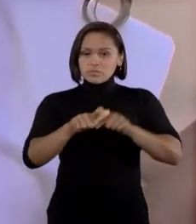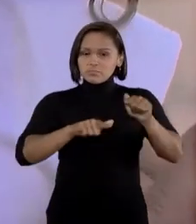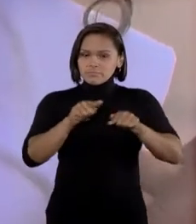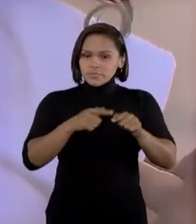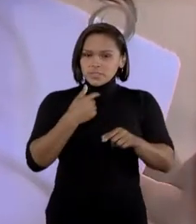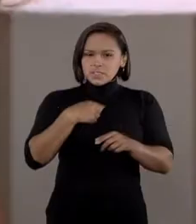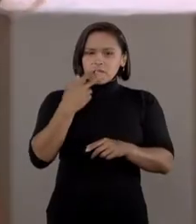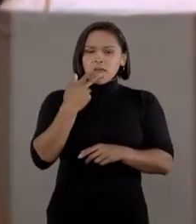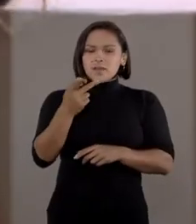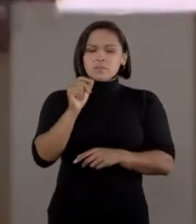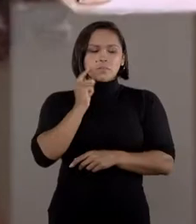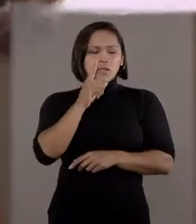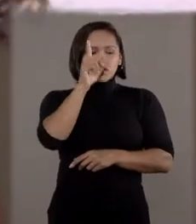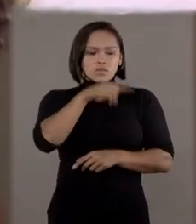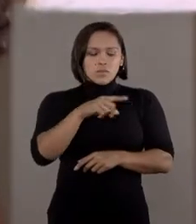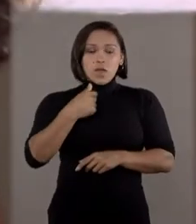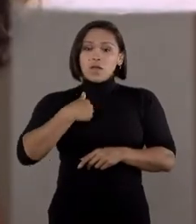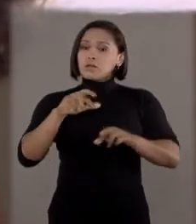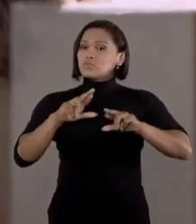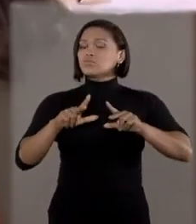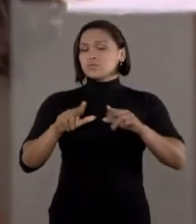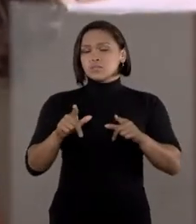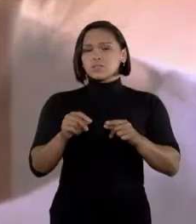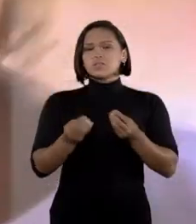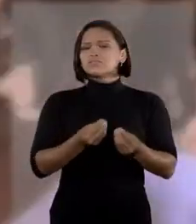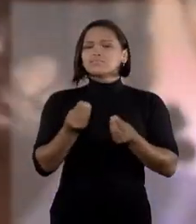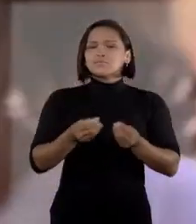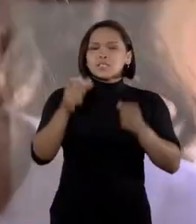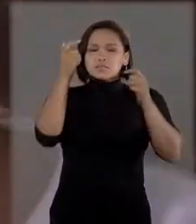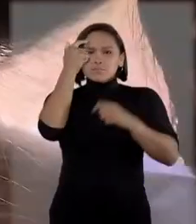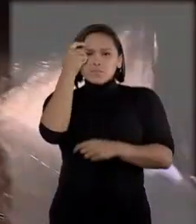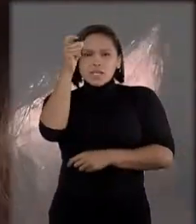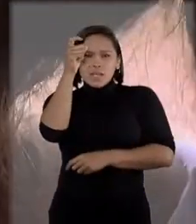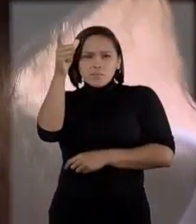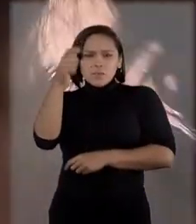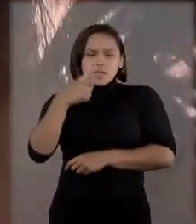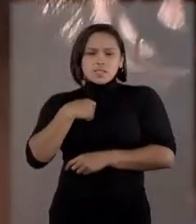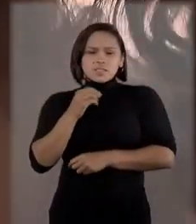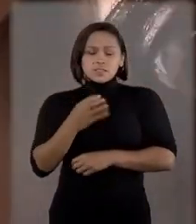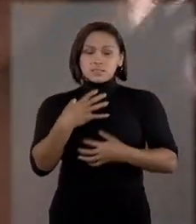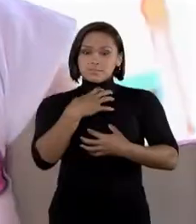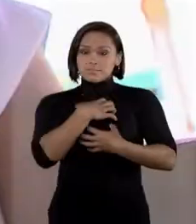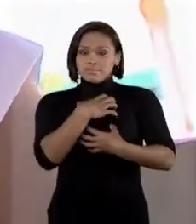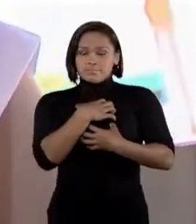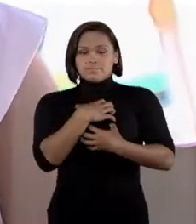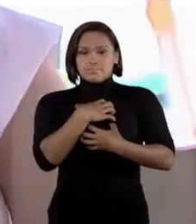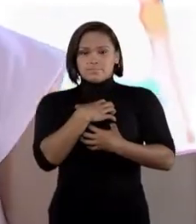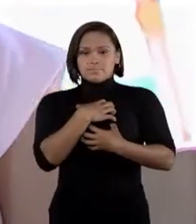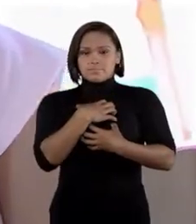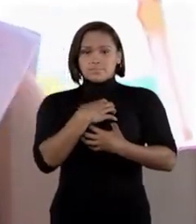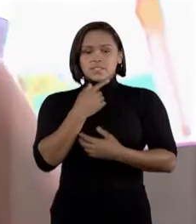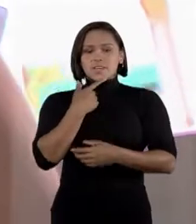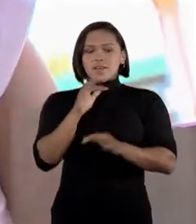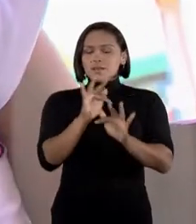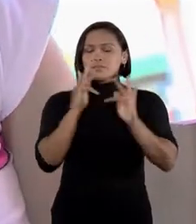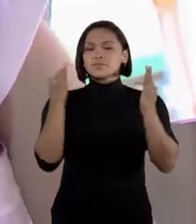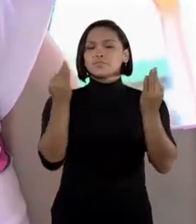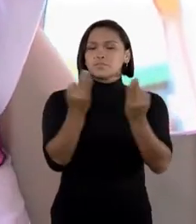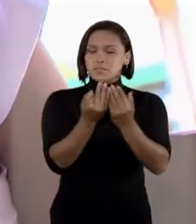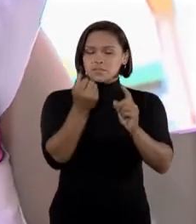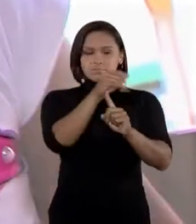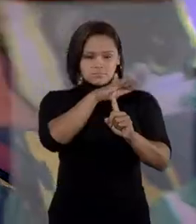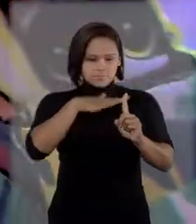disse, mãe, nossa, sou diferente, né, Carrega a Então, assim, você já sente isso da família e na